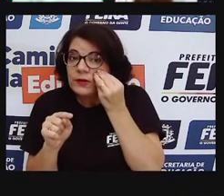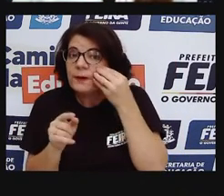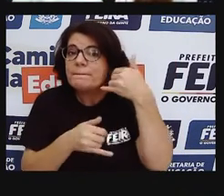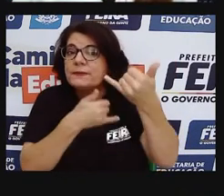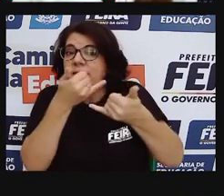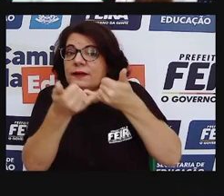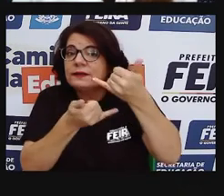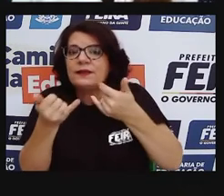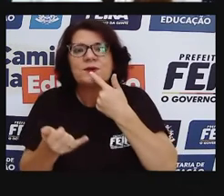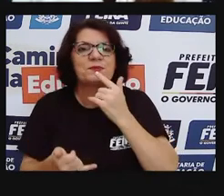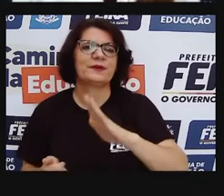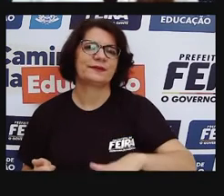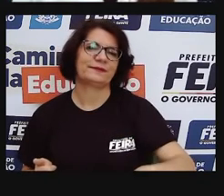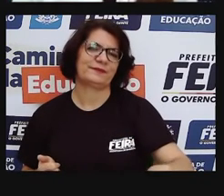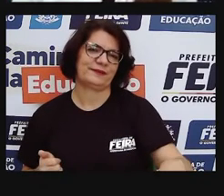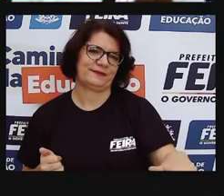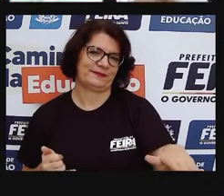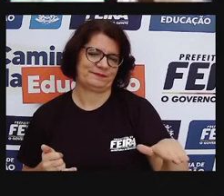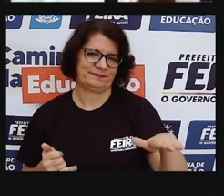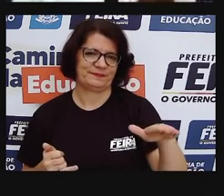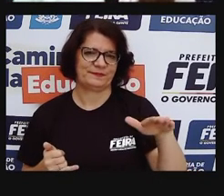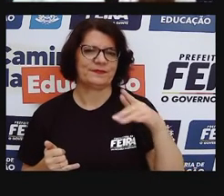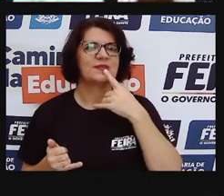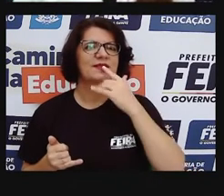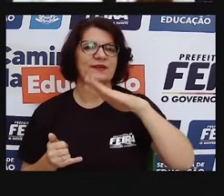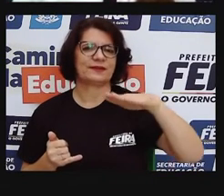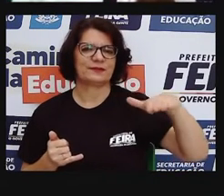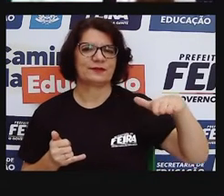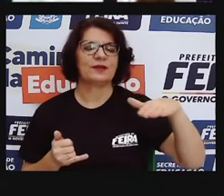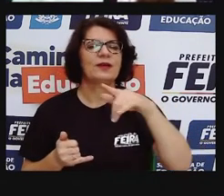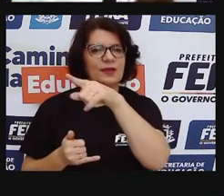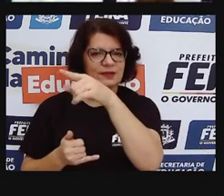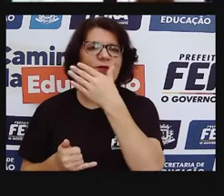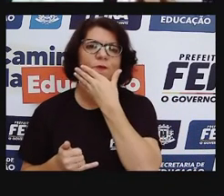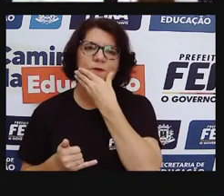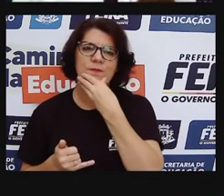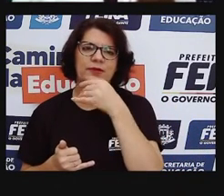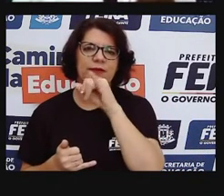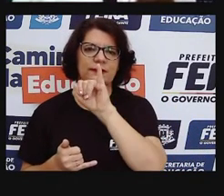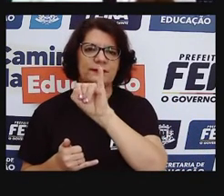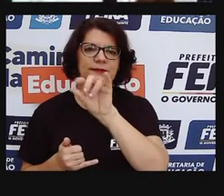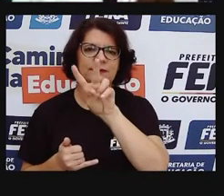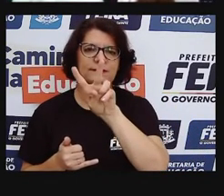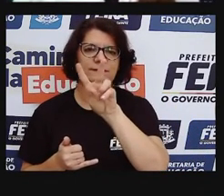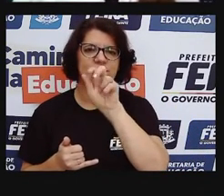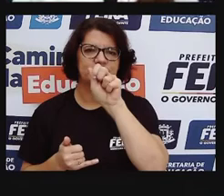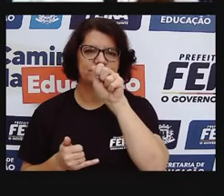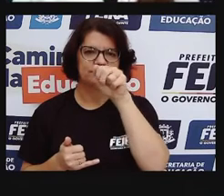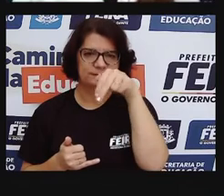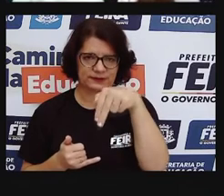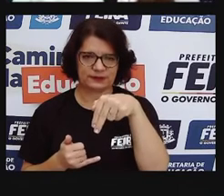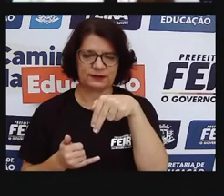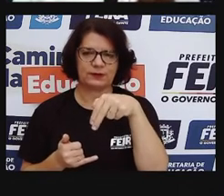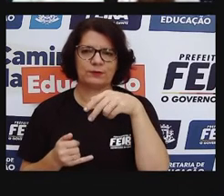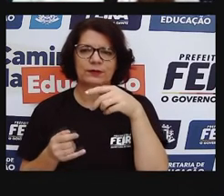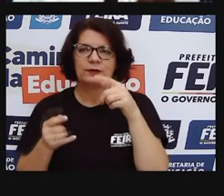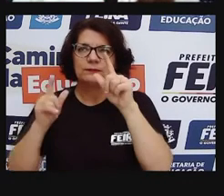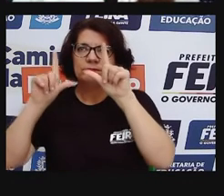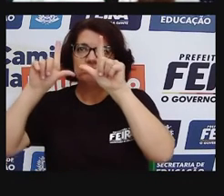O artista, né, se baseia, baseia-se no seu trabalho, tem uma exposição desse seu trabalho que se chama